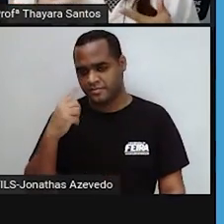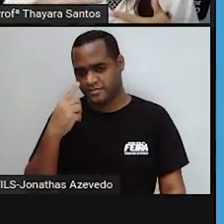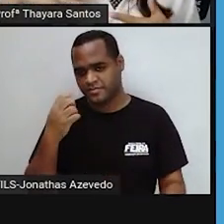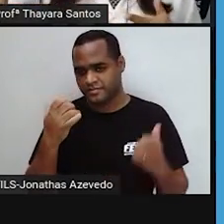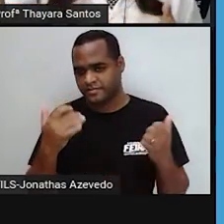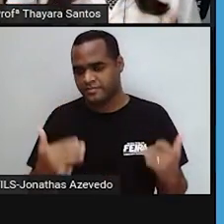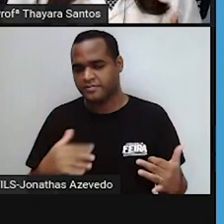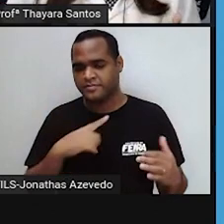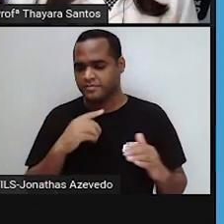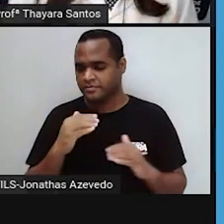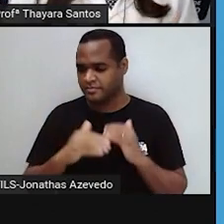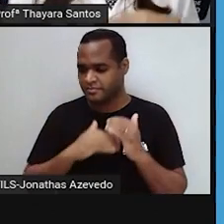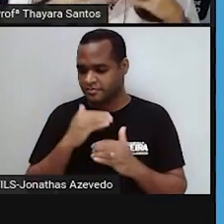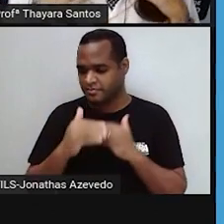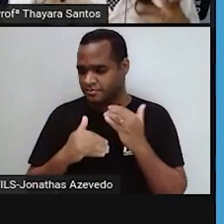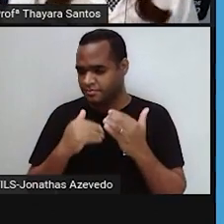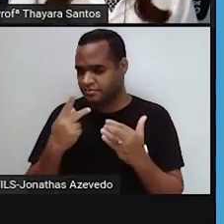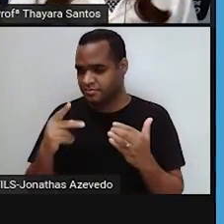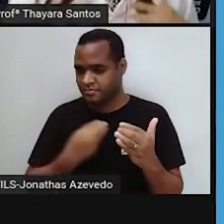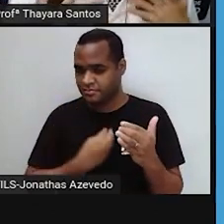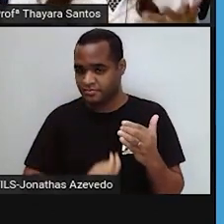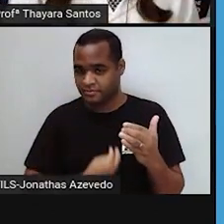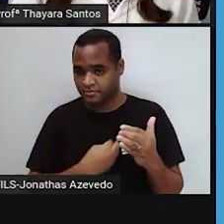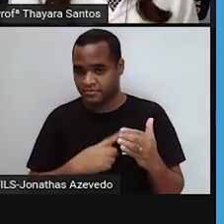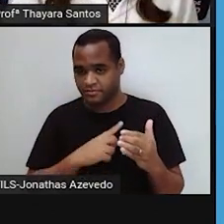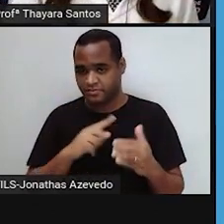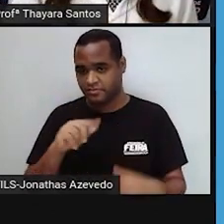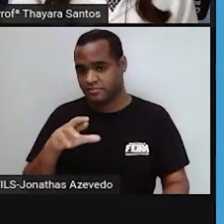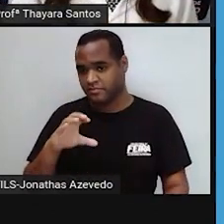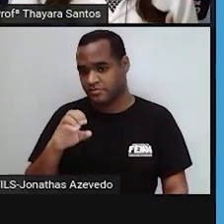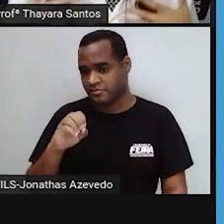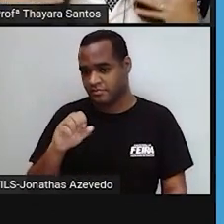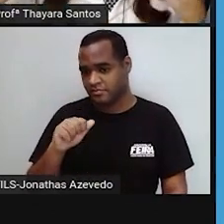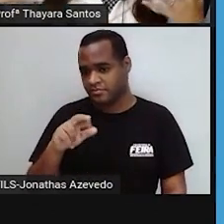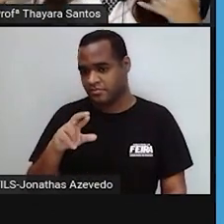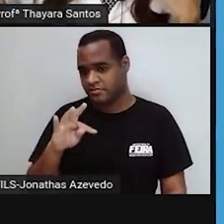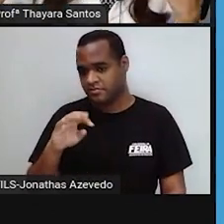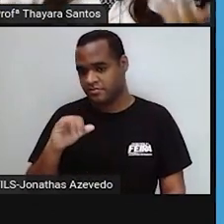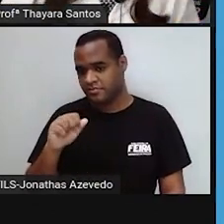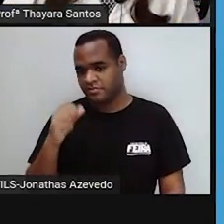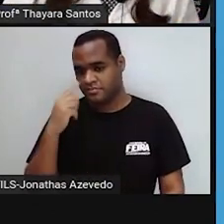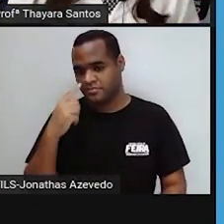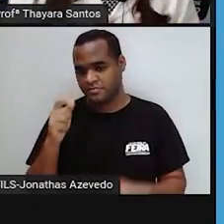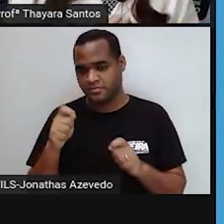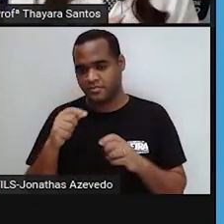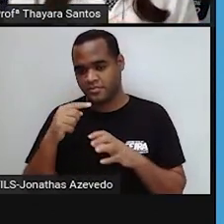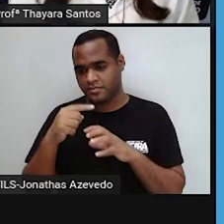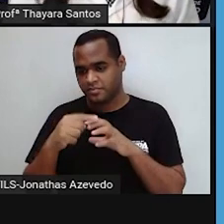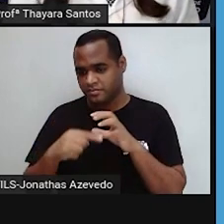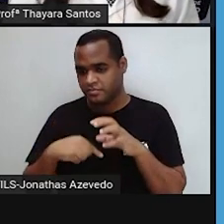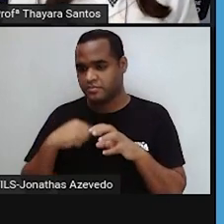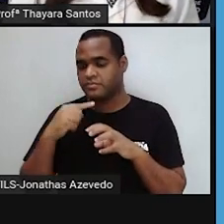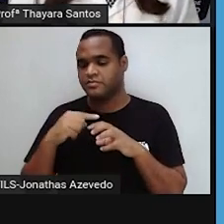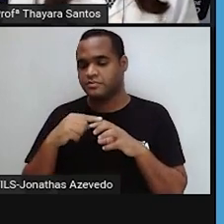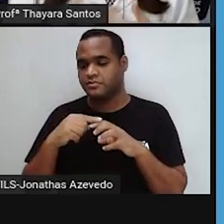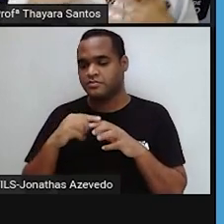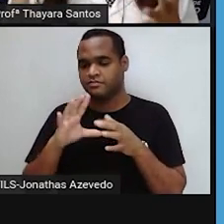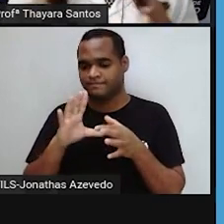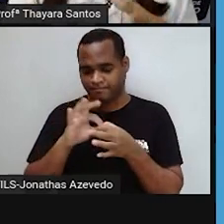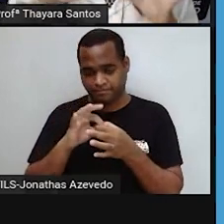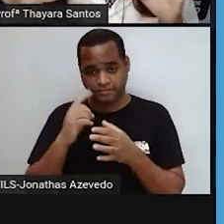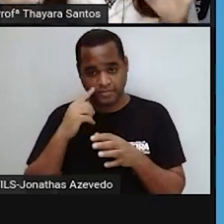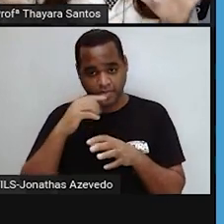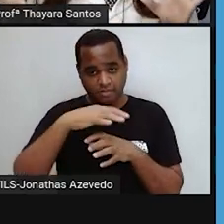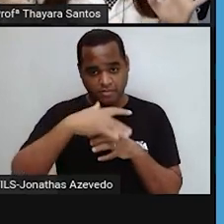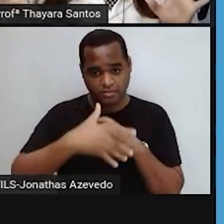história evolutiva da vida, uma célula procariótica sem núcleo teria englobado essa organela, né? Essa